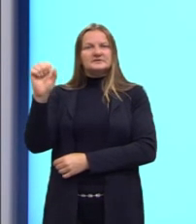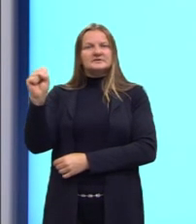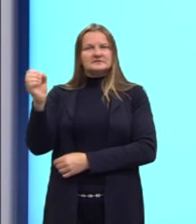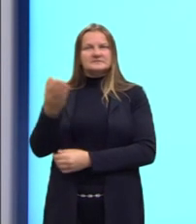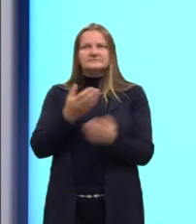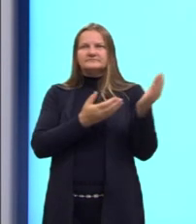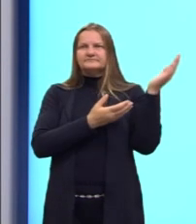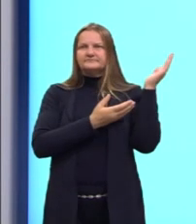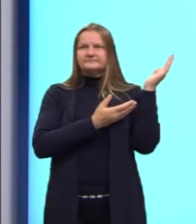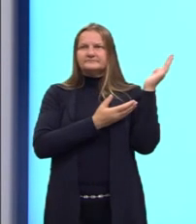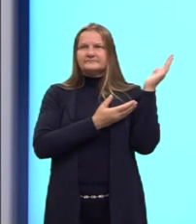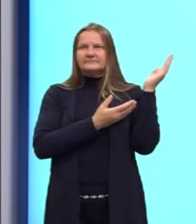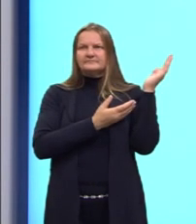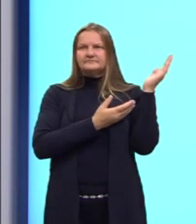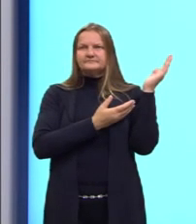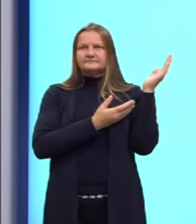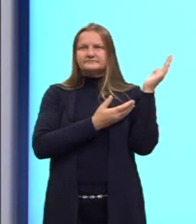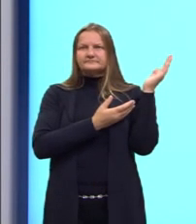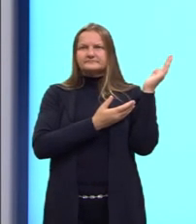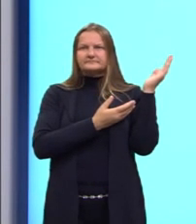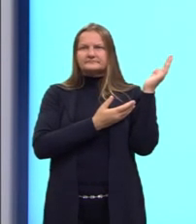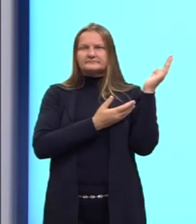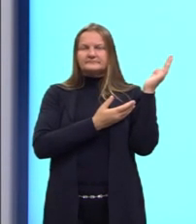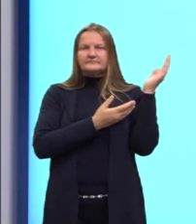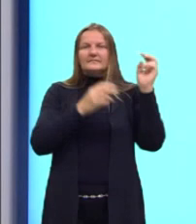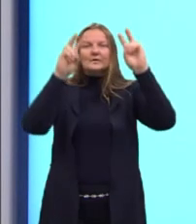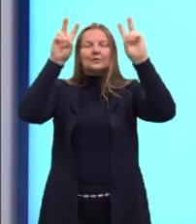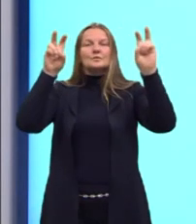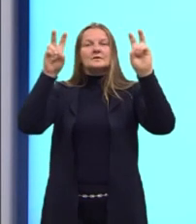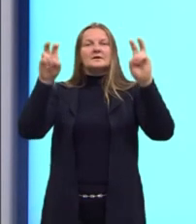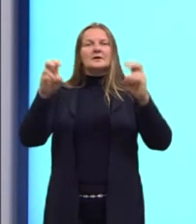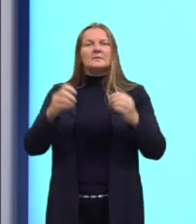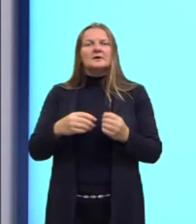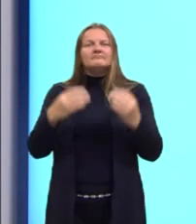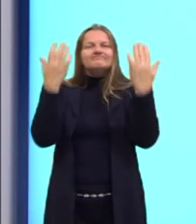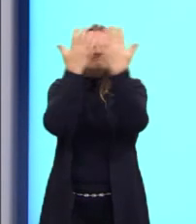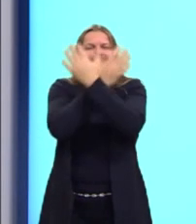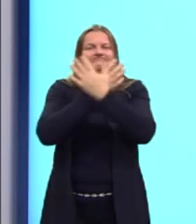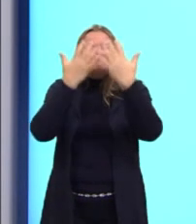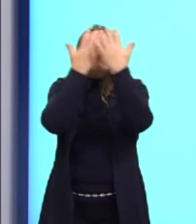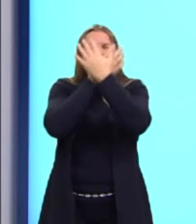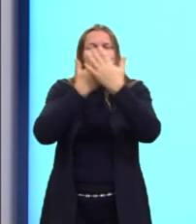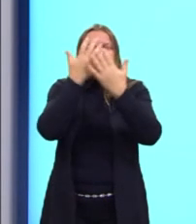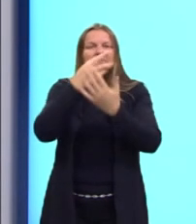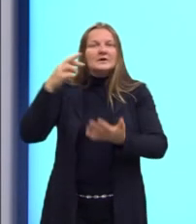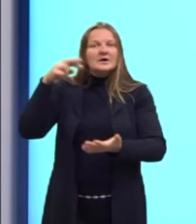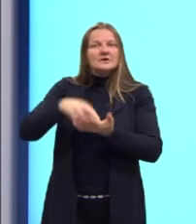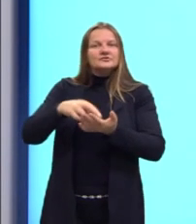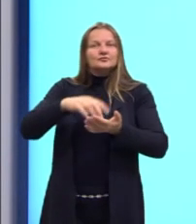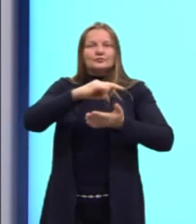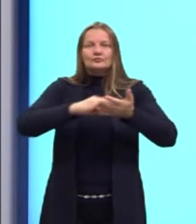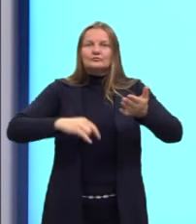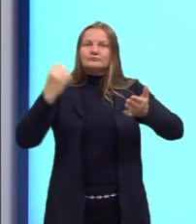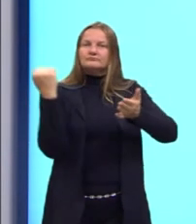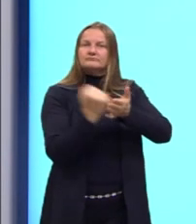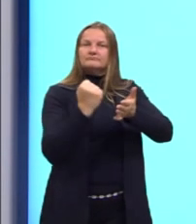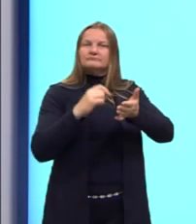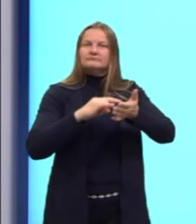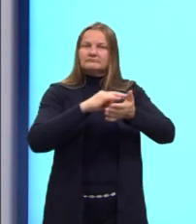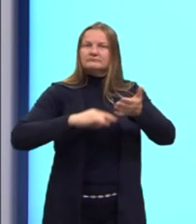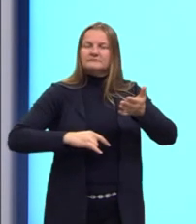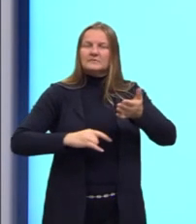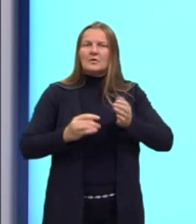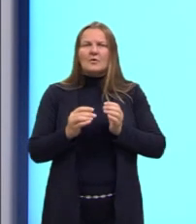E essa redação trata do tema Invisibilidade e Registro Civil, Garantia de